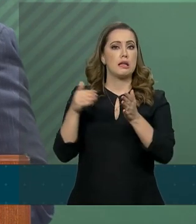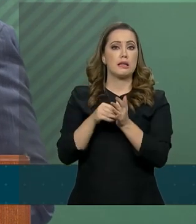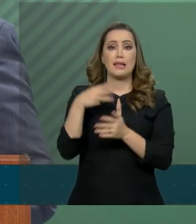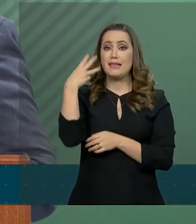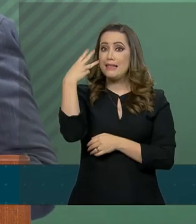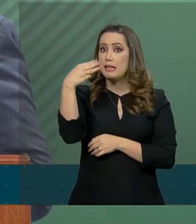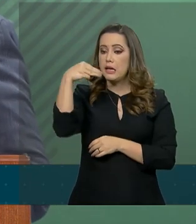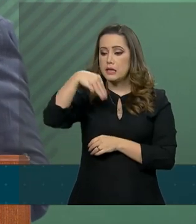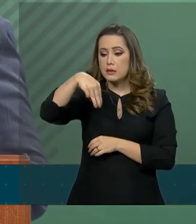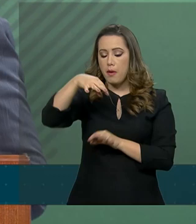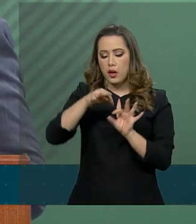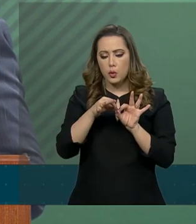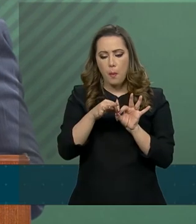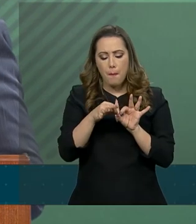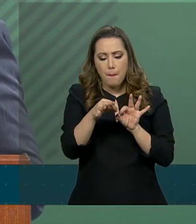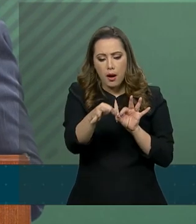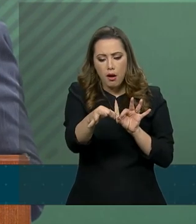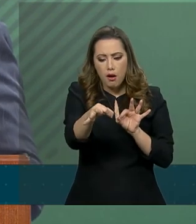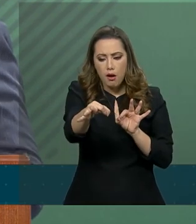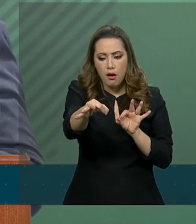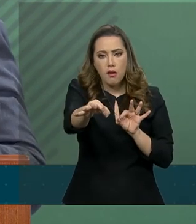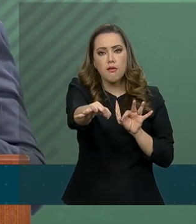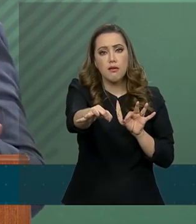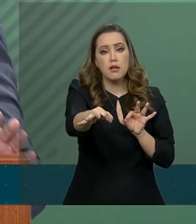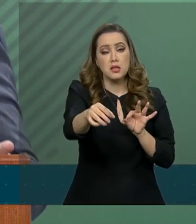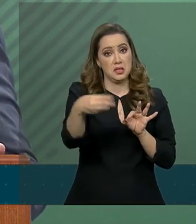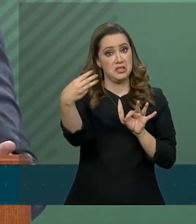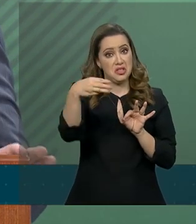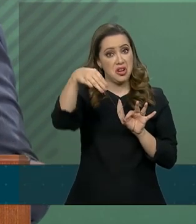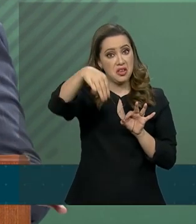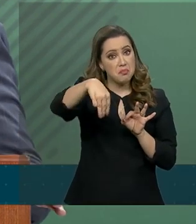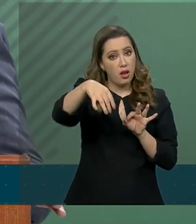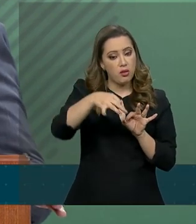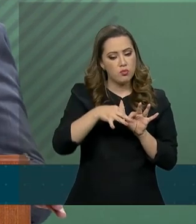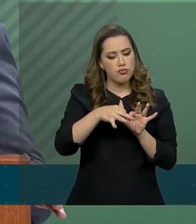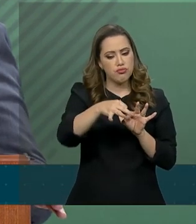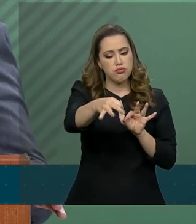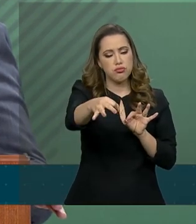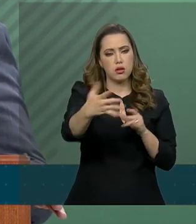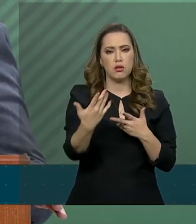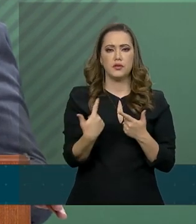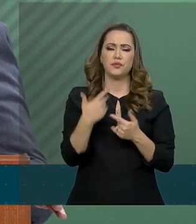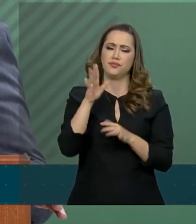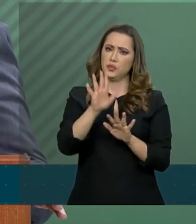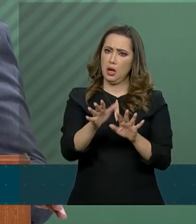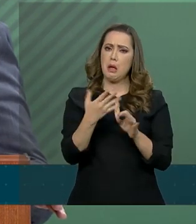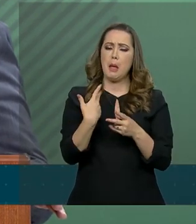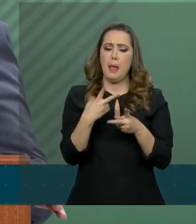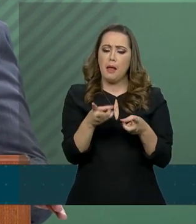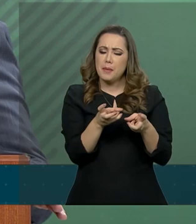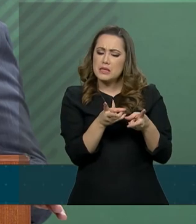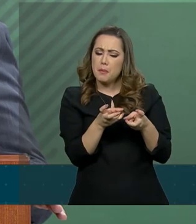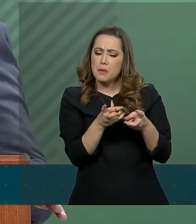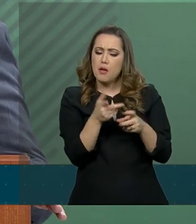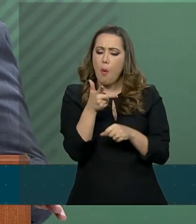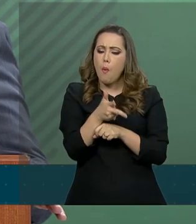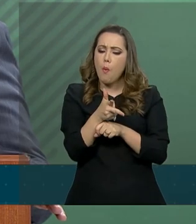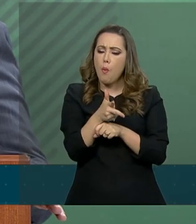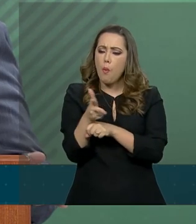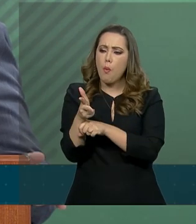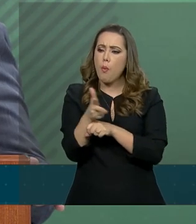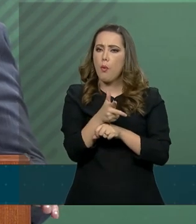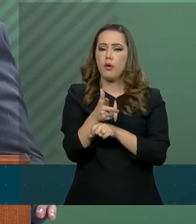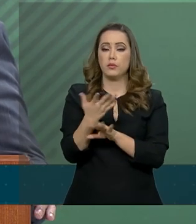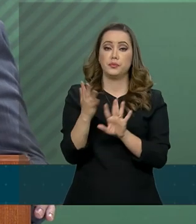metros. Então, é muito mais importante do que operações espraiadas, sem um ponto focal onde nós vamos